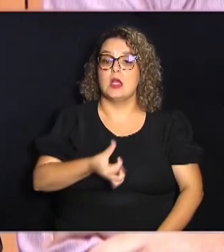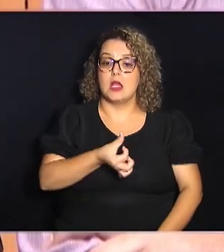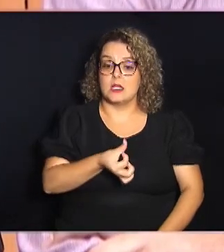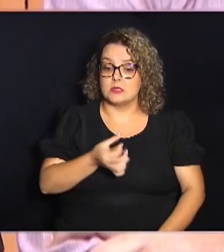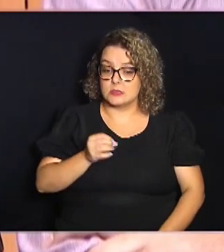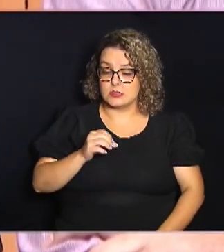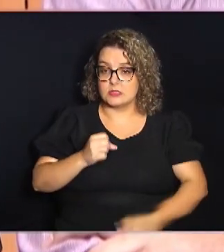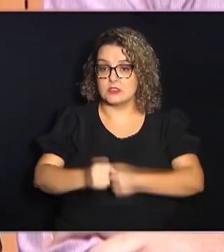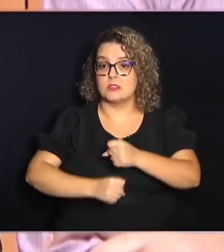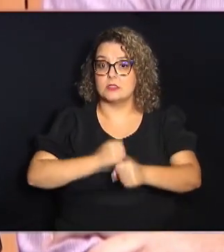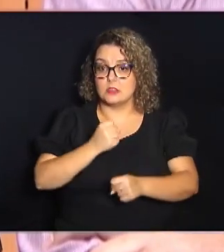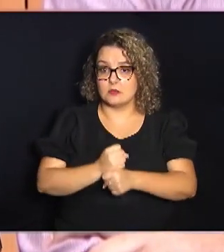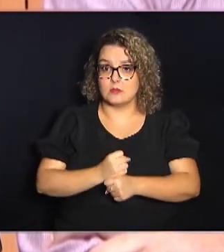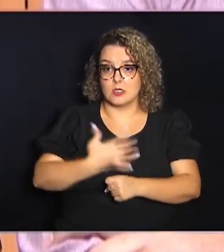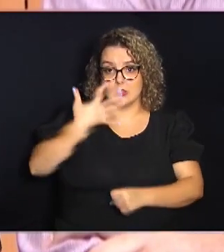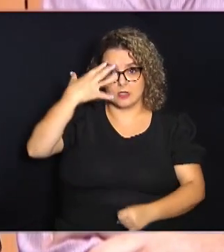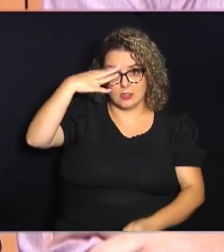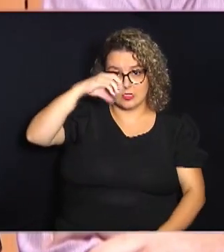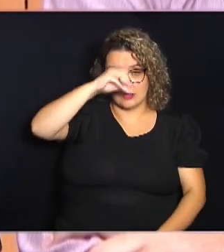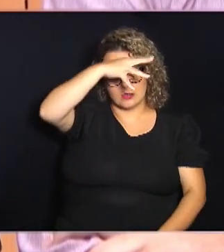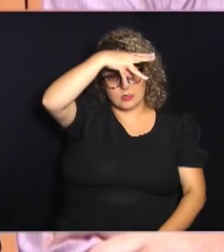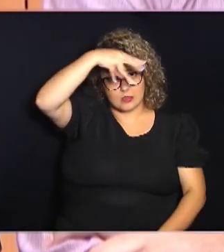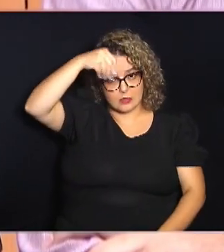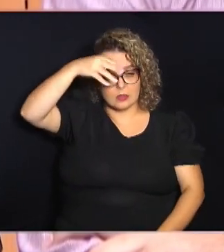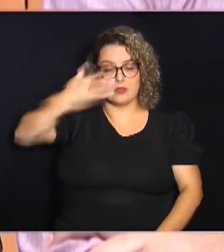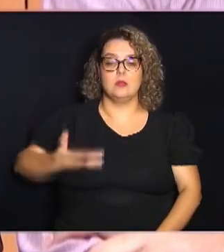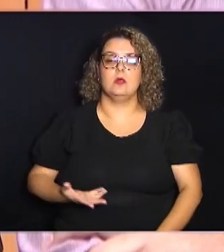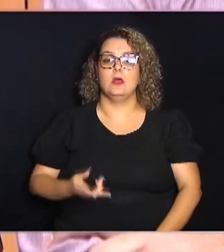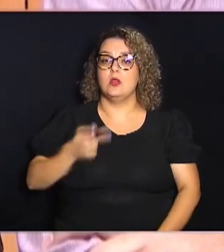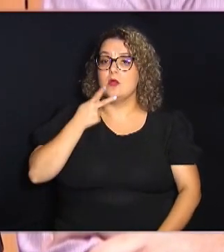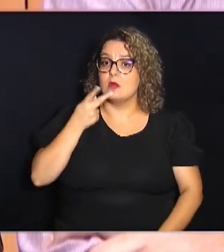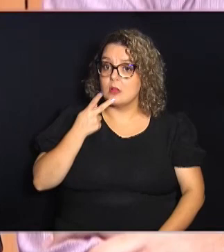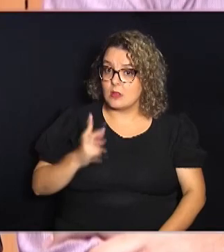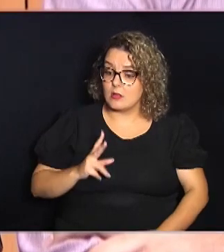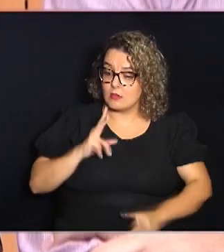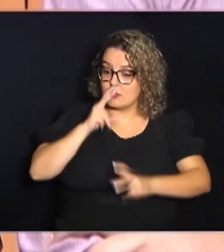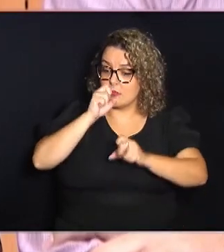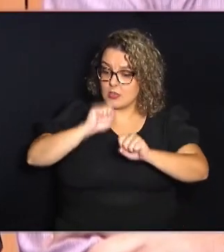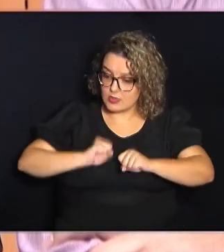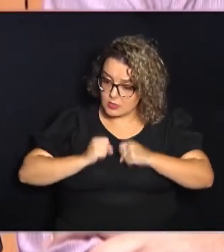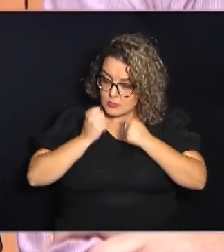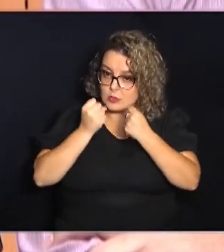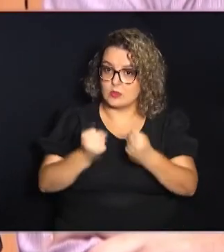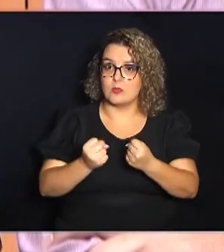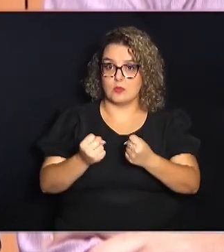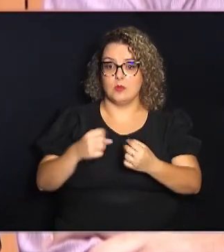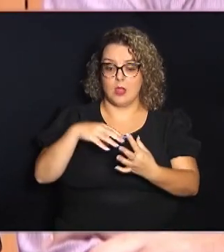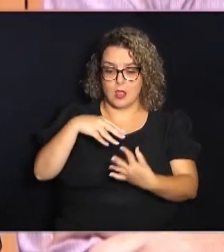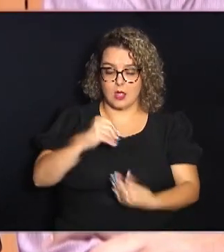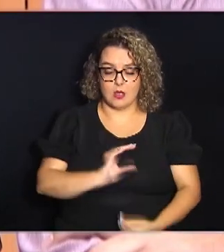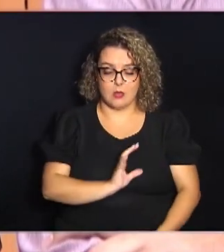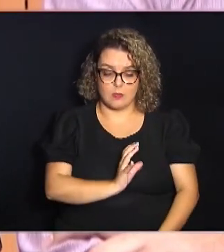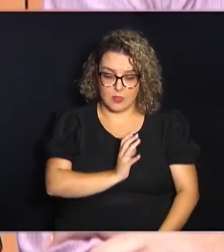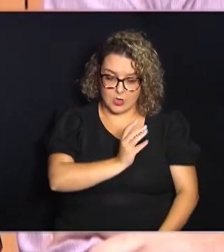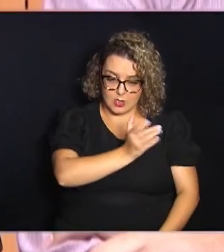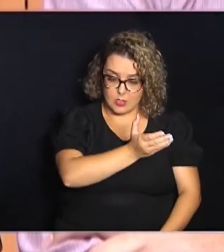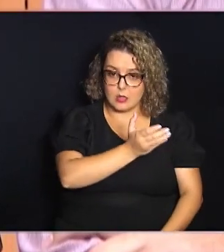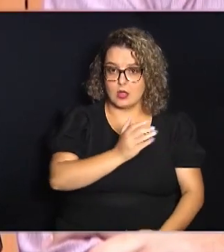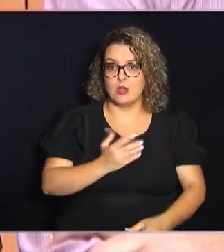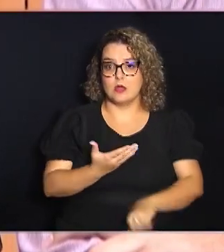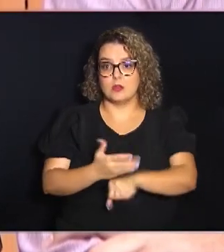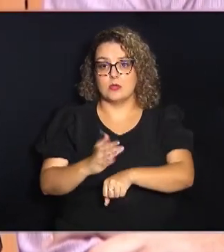durante a quaresma, a campanha Fraternidade ressalta ainda mais o espírito de conversão e as práticas